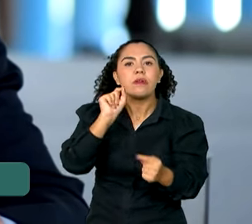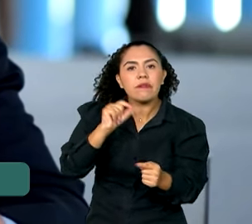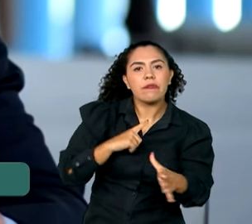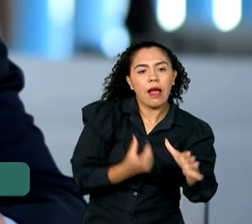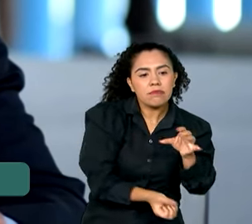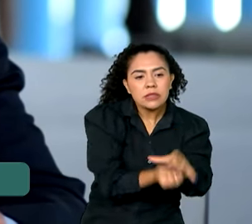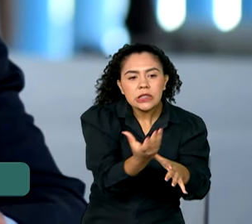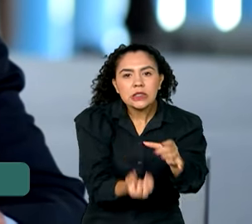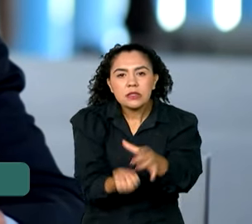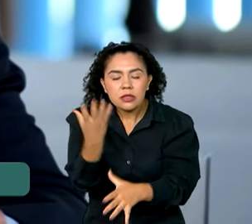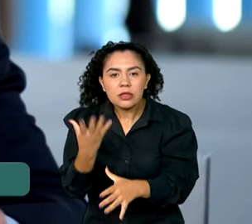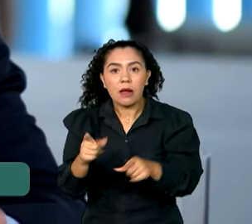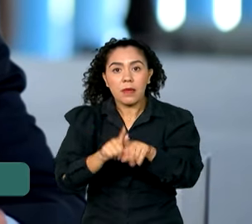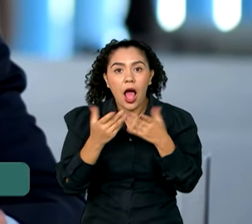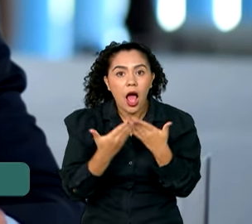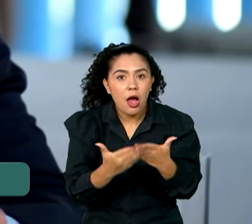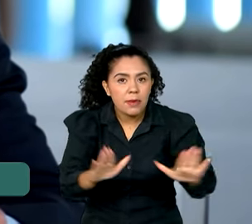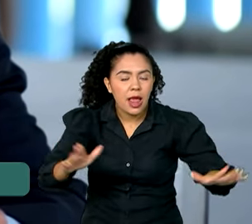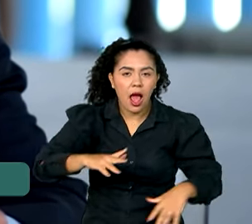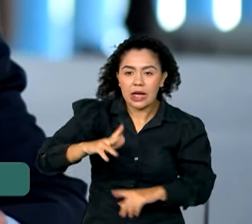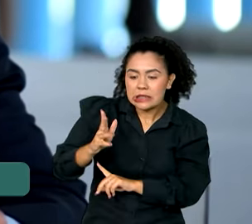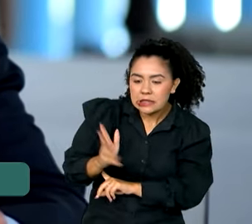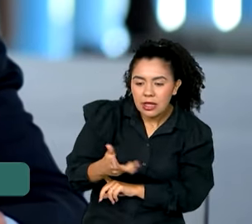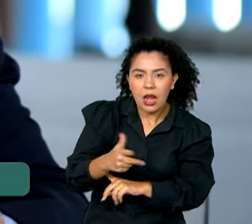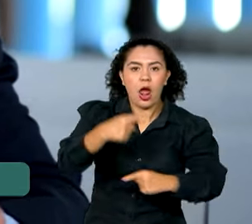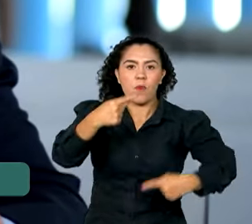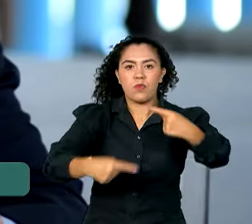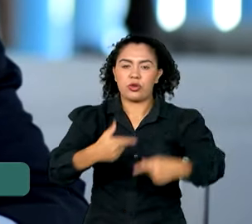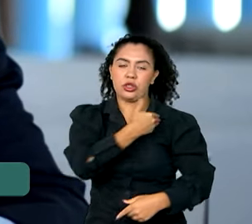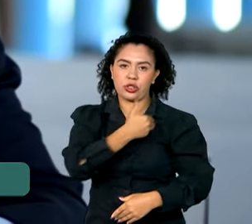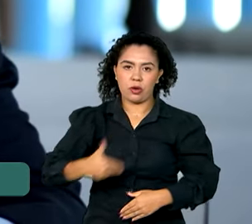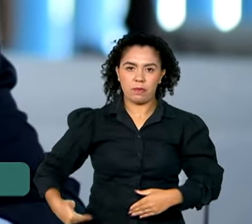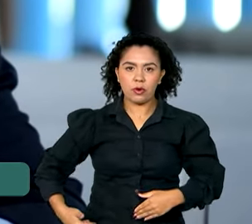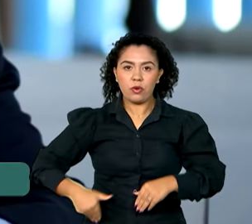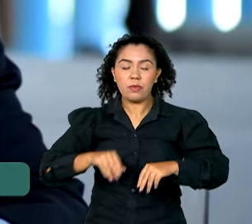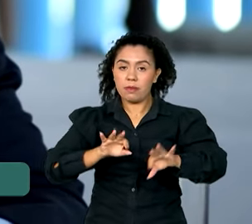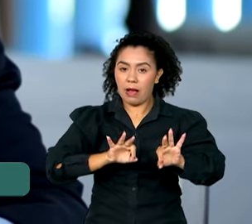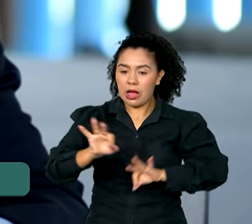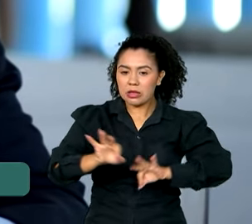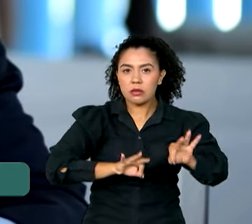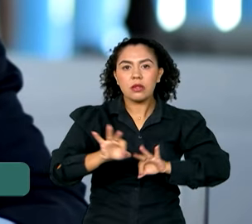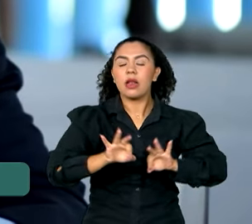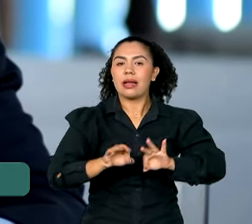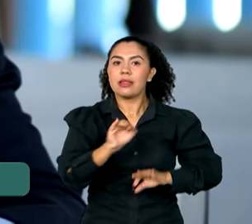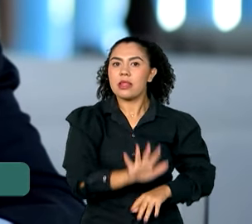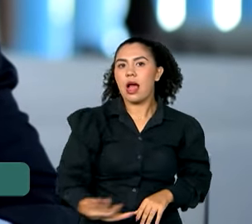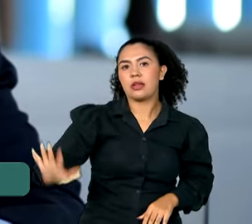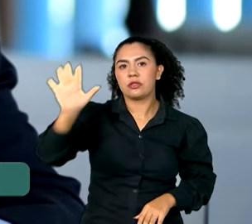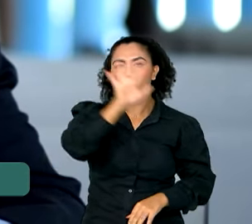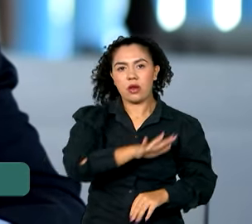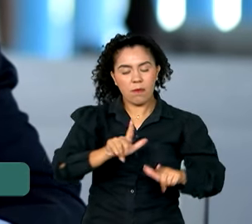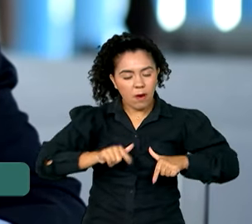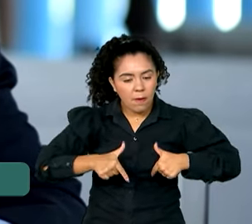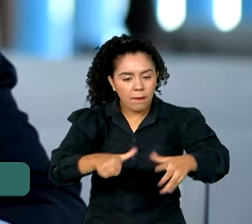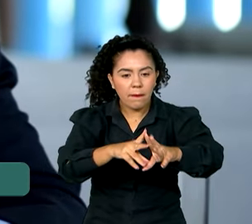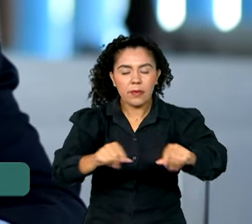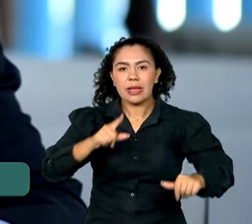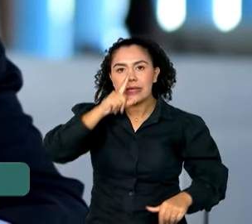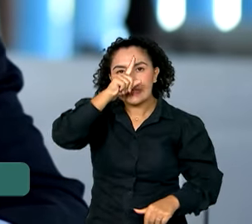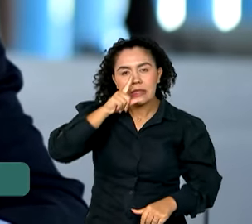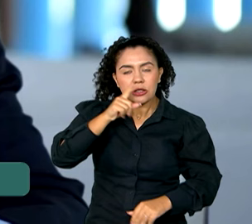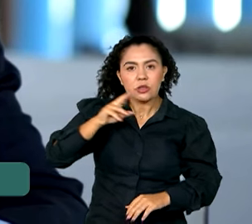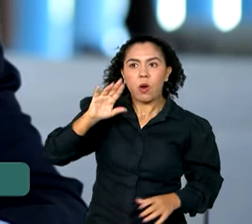para ampliar e acelerar as políticas públicas a partir de um plano nacional de enfrentamento aos riscos climáticos